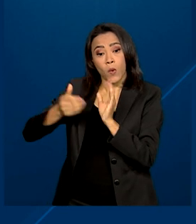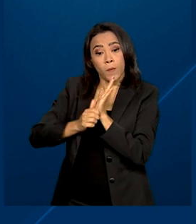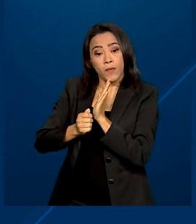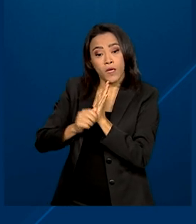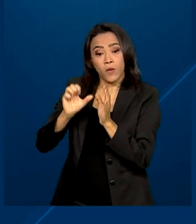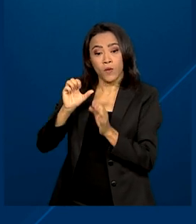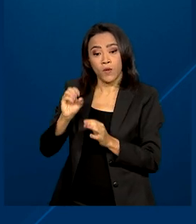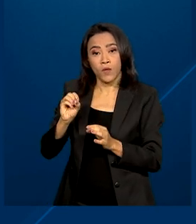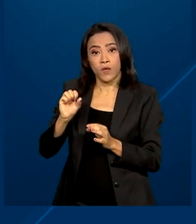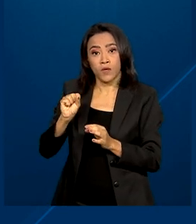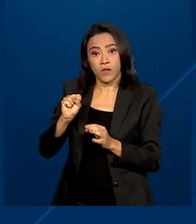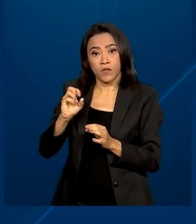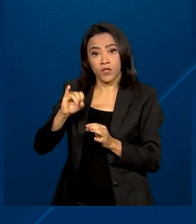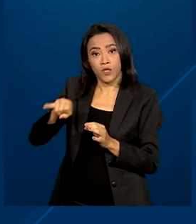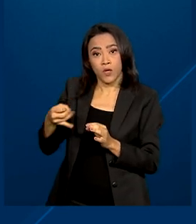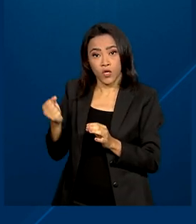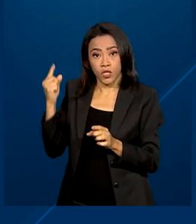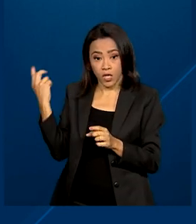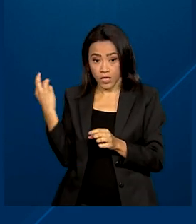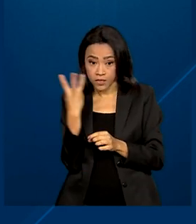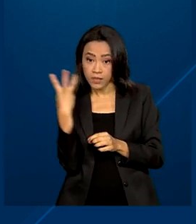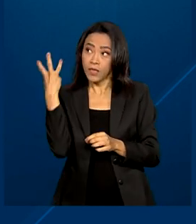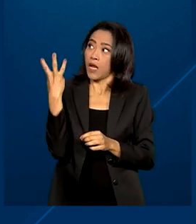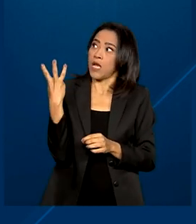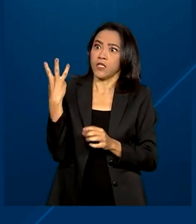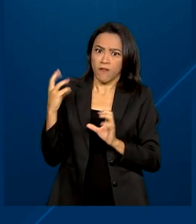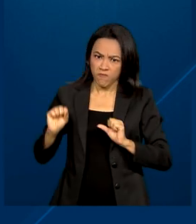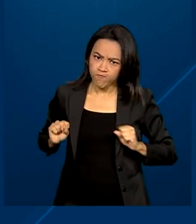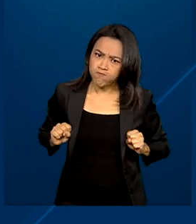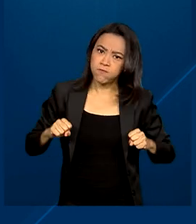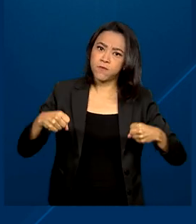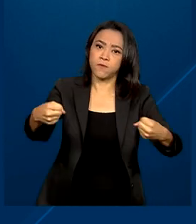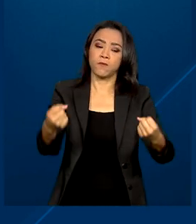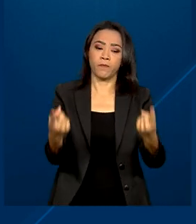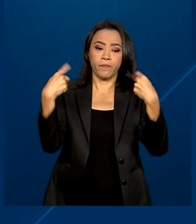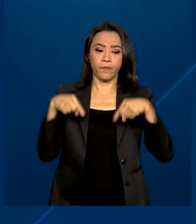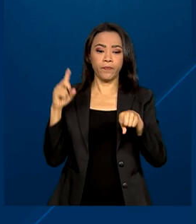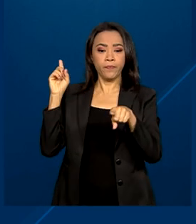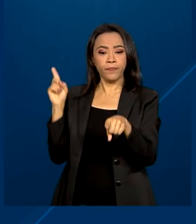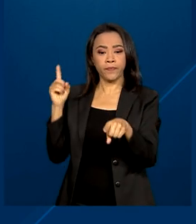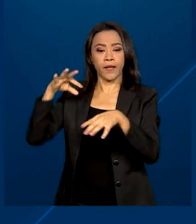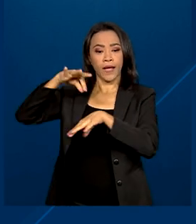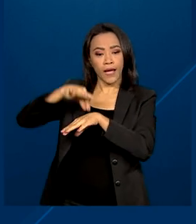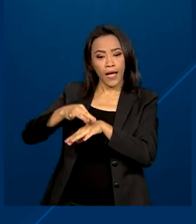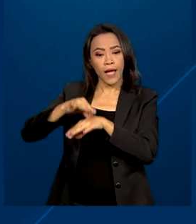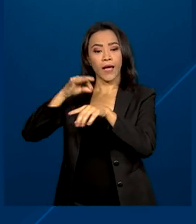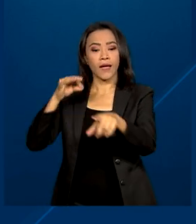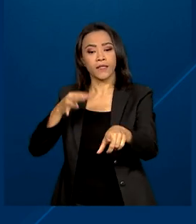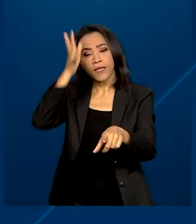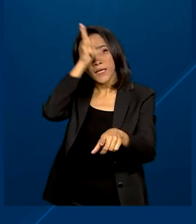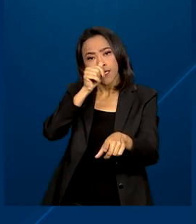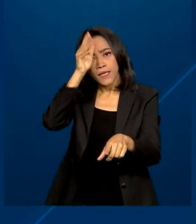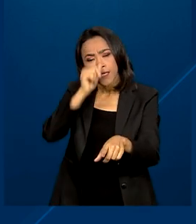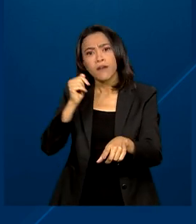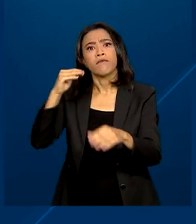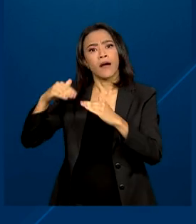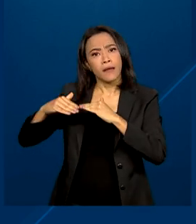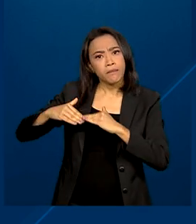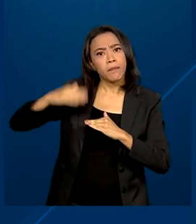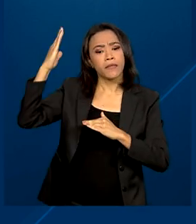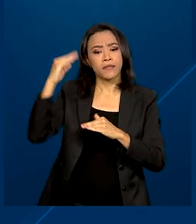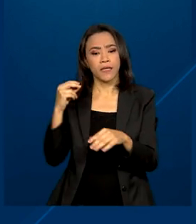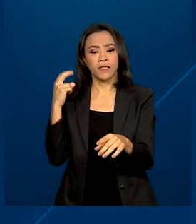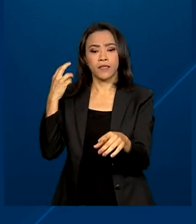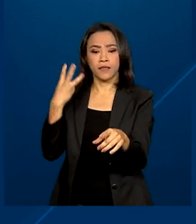soja devem continuar puxando o crescimento. Já a produção de carnes bovinas, suína e aves deverá passar para